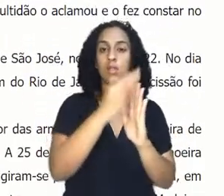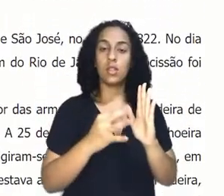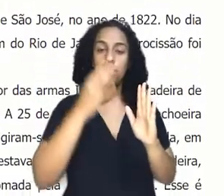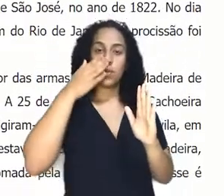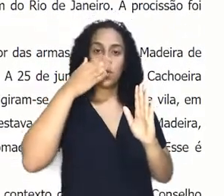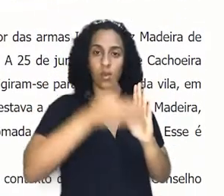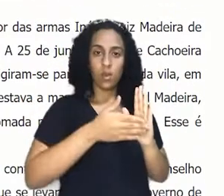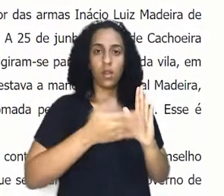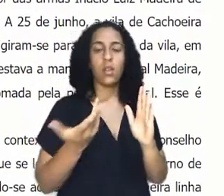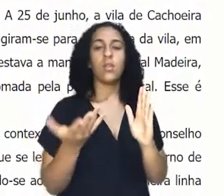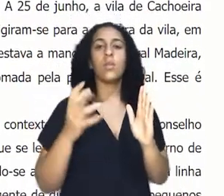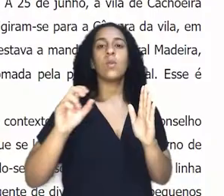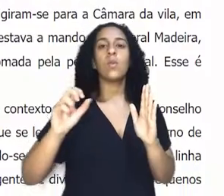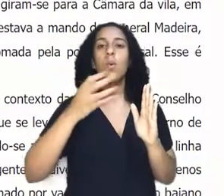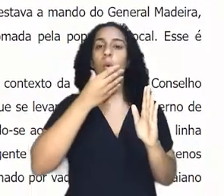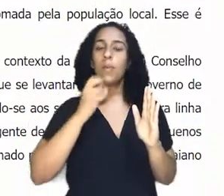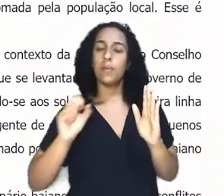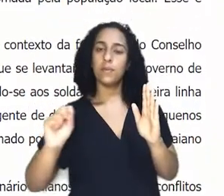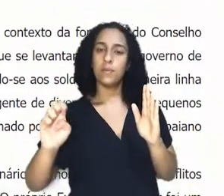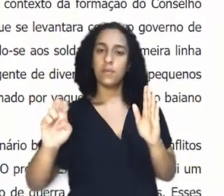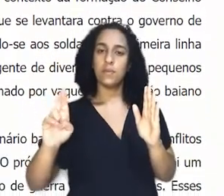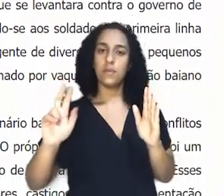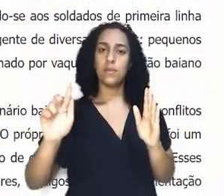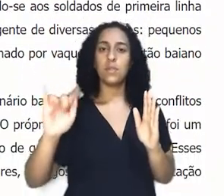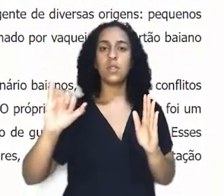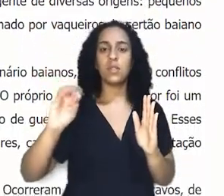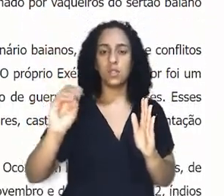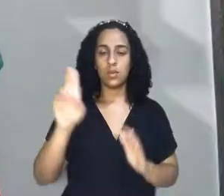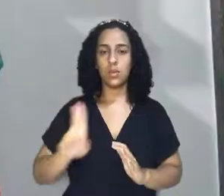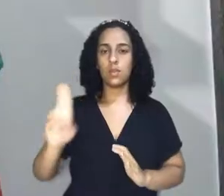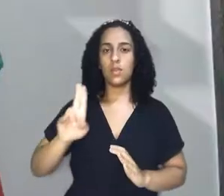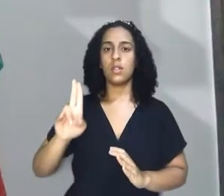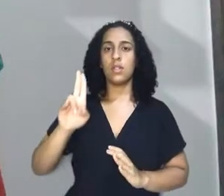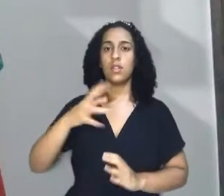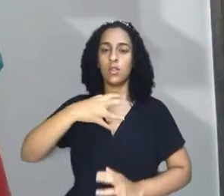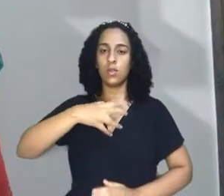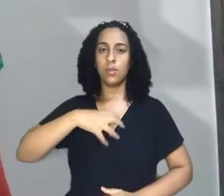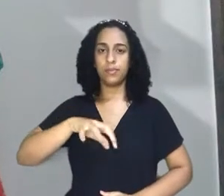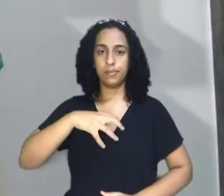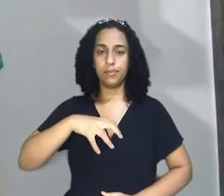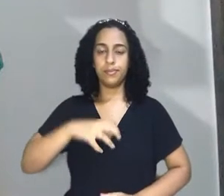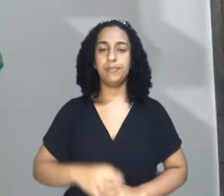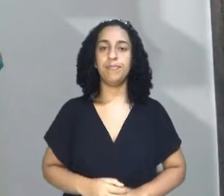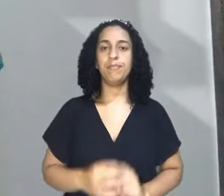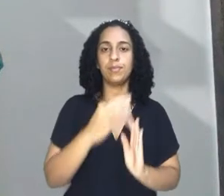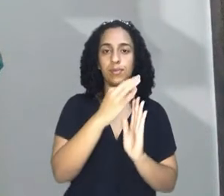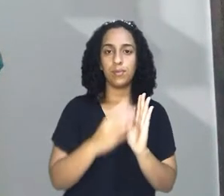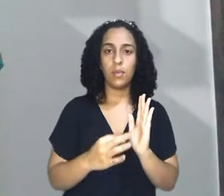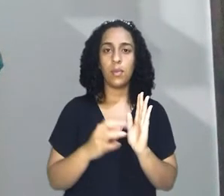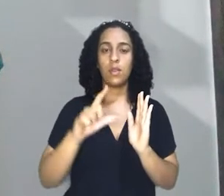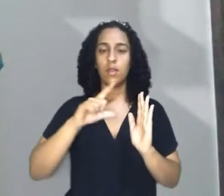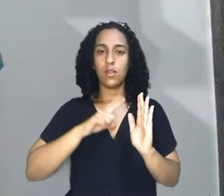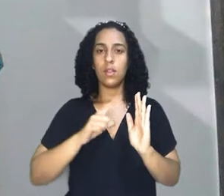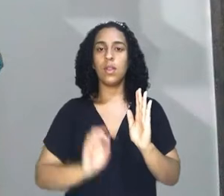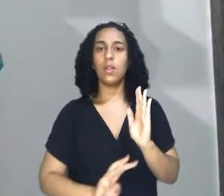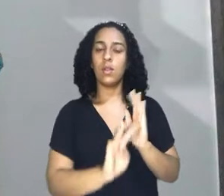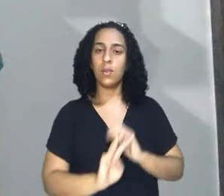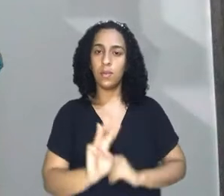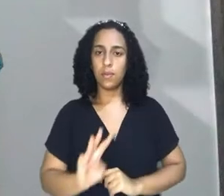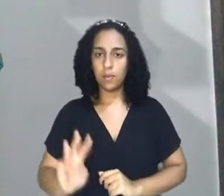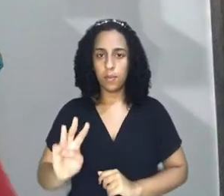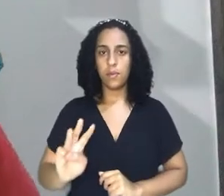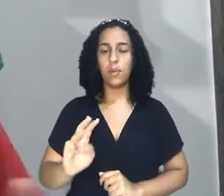professor Sérgio Guerra Filho, da Universidade Federal do Recôncavo da Bahia. Esse texto encontra-se no blog Bicentenário